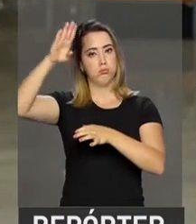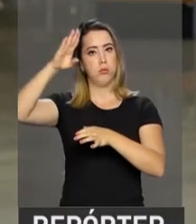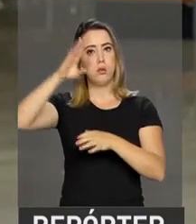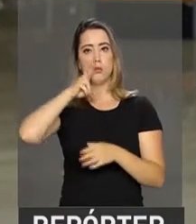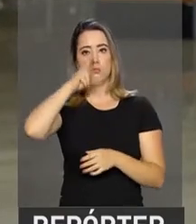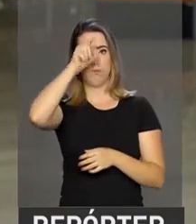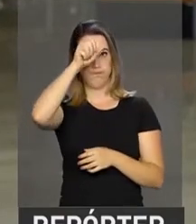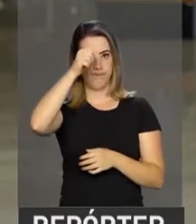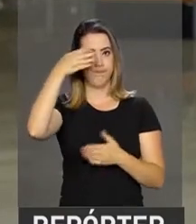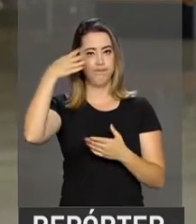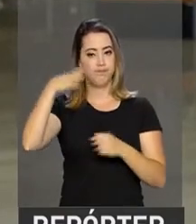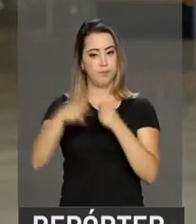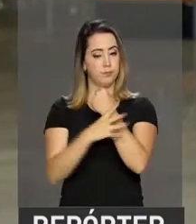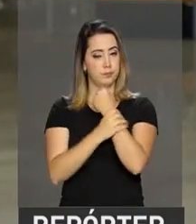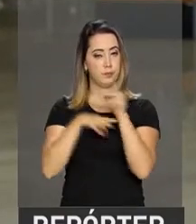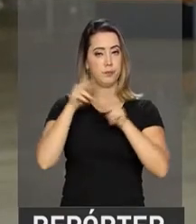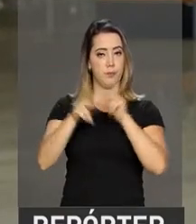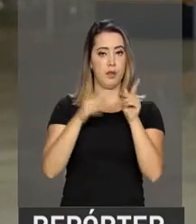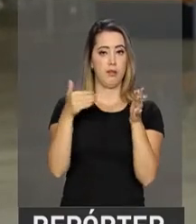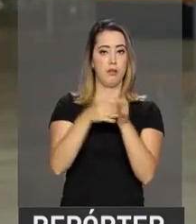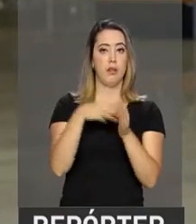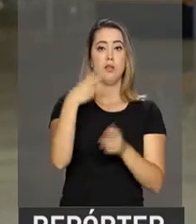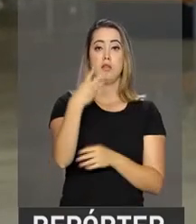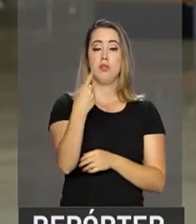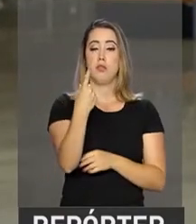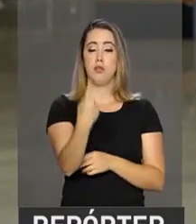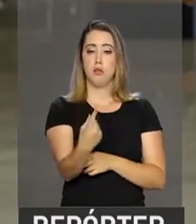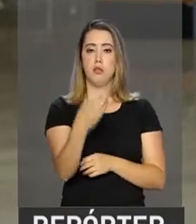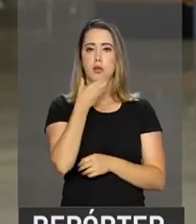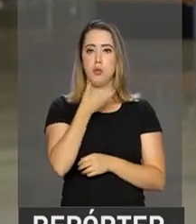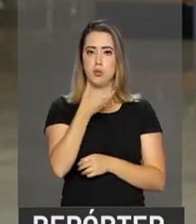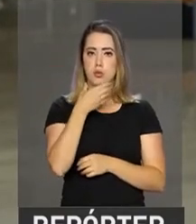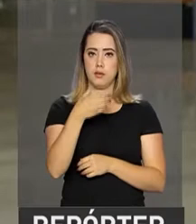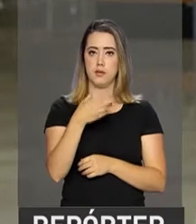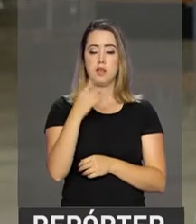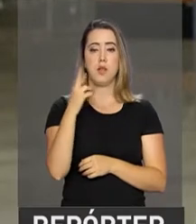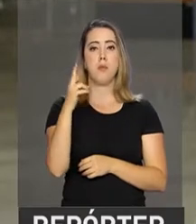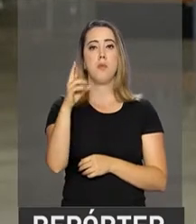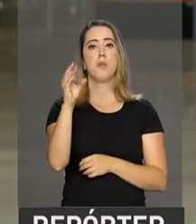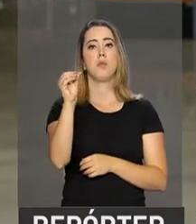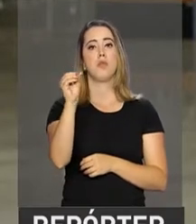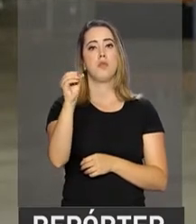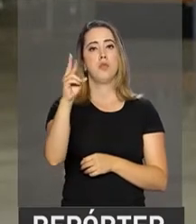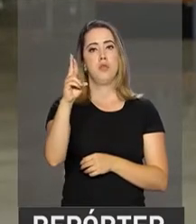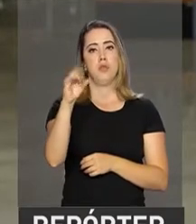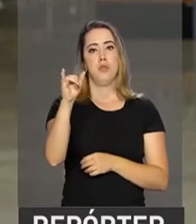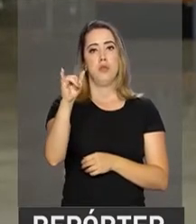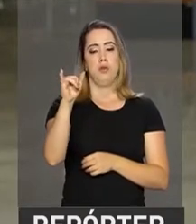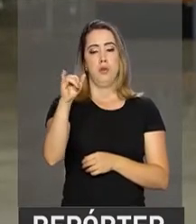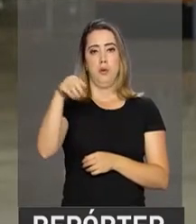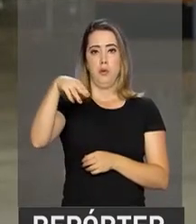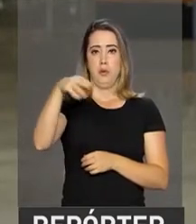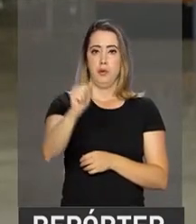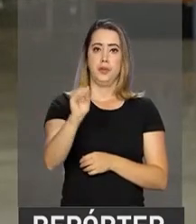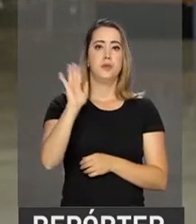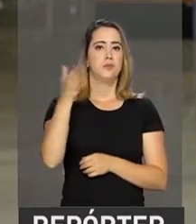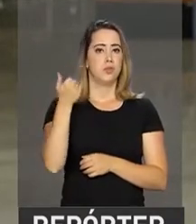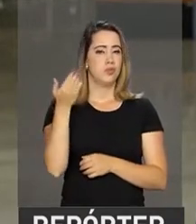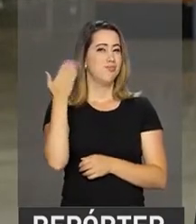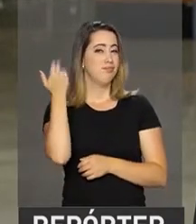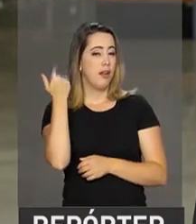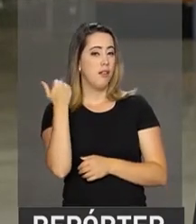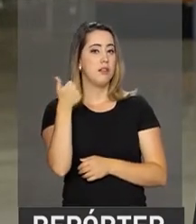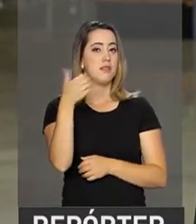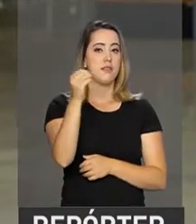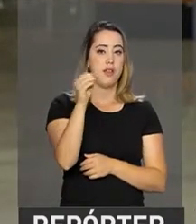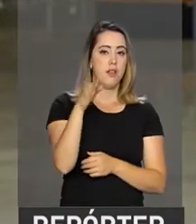31 de dezembro deste ano. Os homens da Força Nacional já estão no Estado desde 10 de janeiro. Lembrando